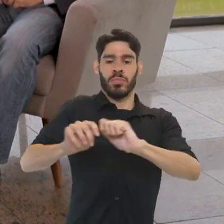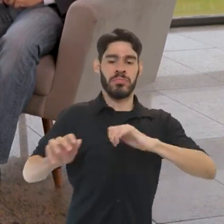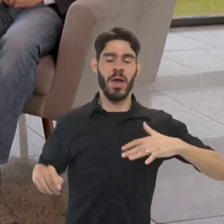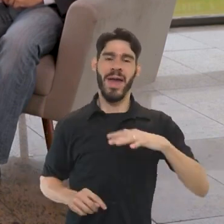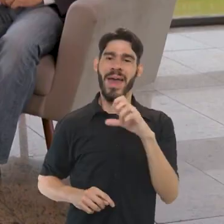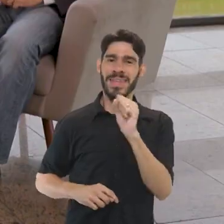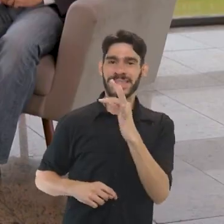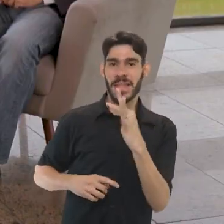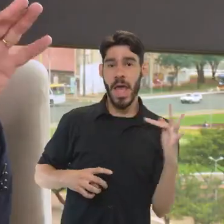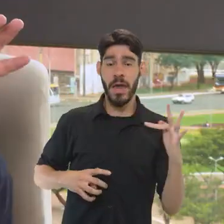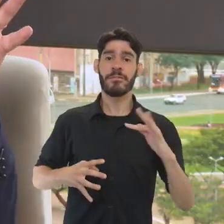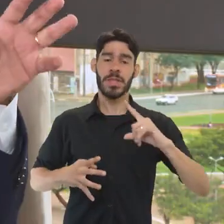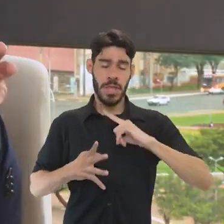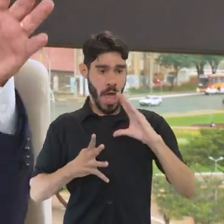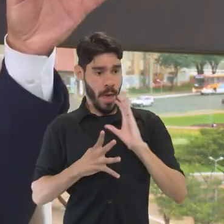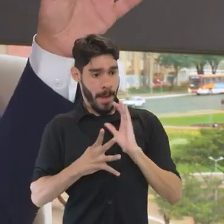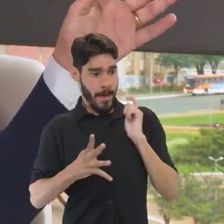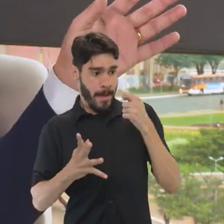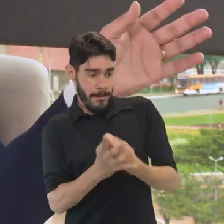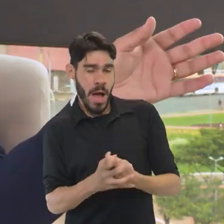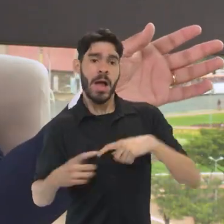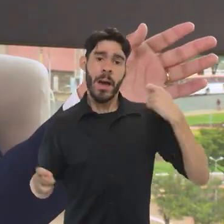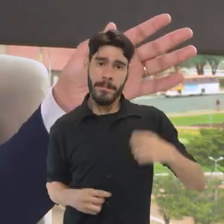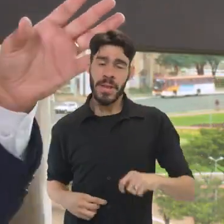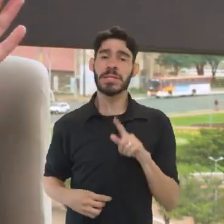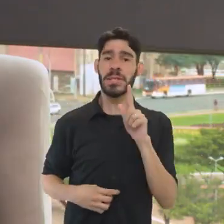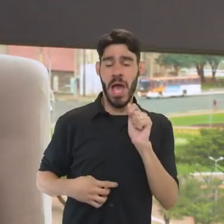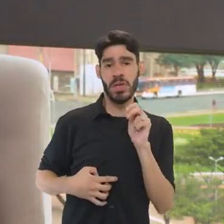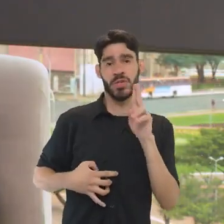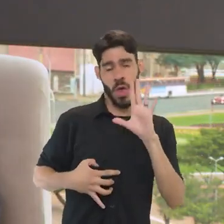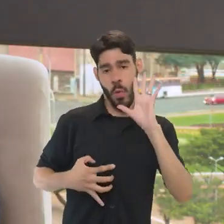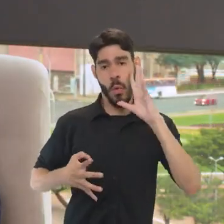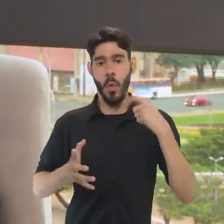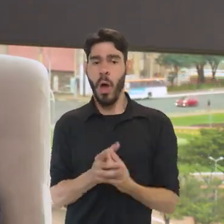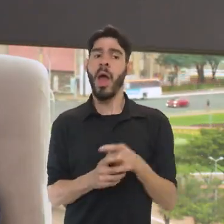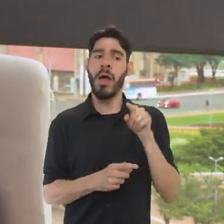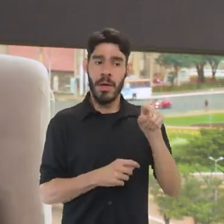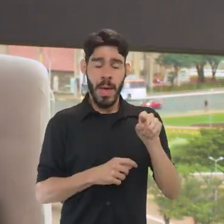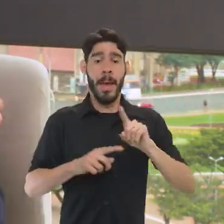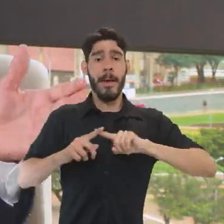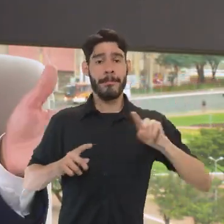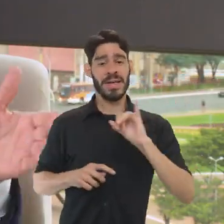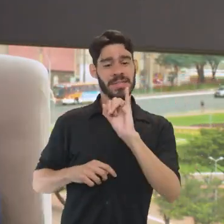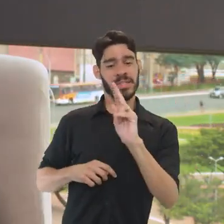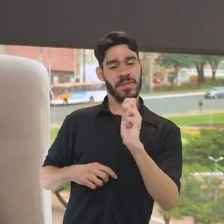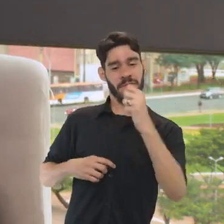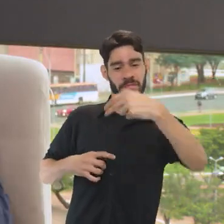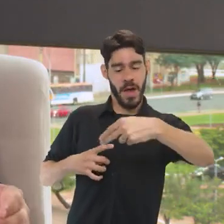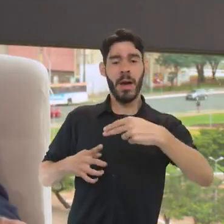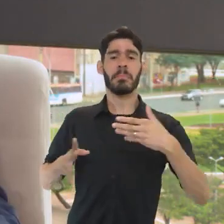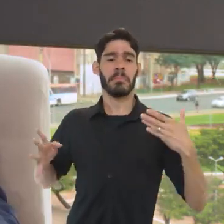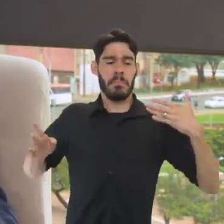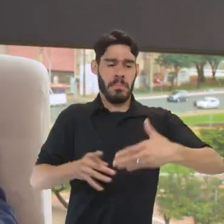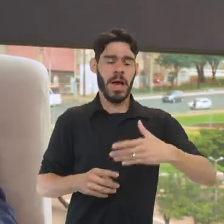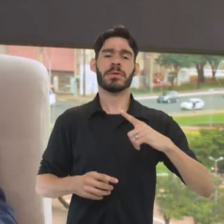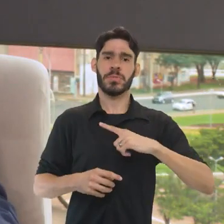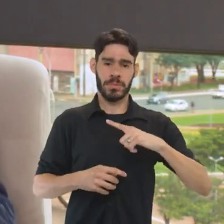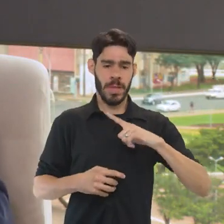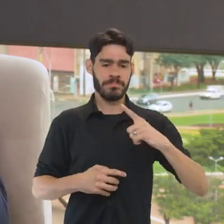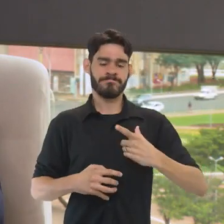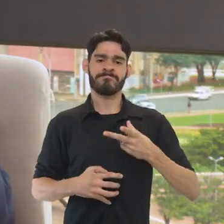tudo isso tem um custo. Então, é esse estimado que a AGU definiu. Mas o IPHAN participou e tem participado ativamente